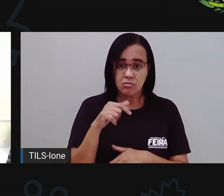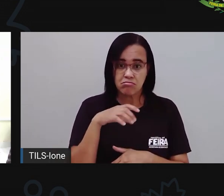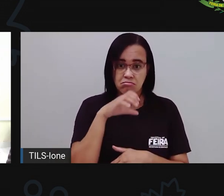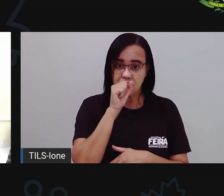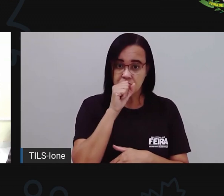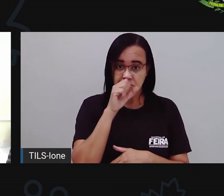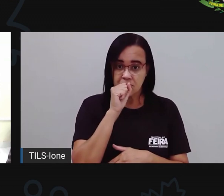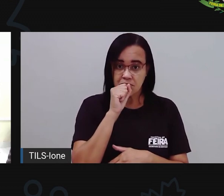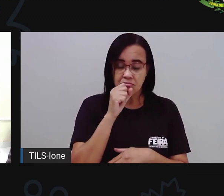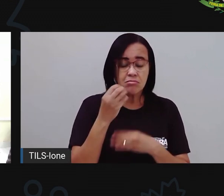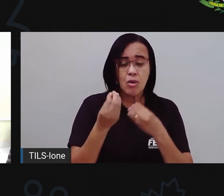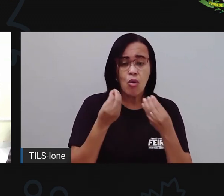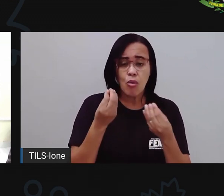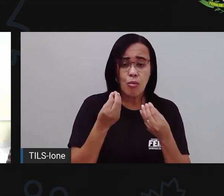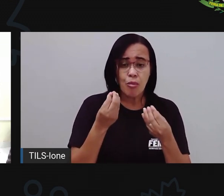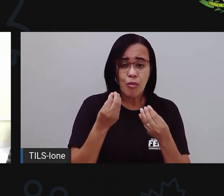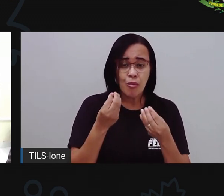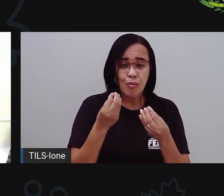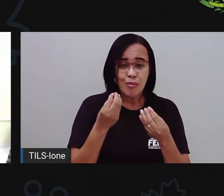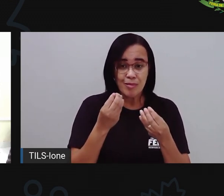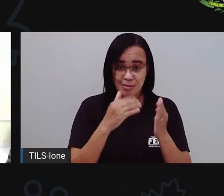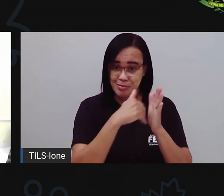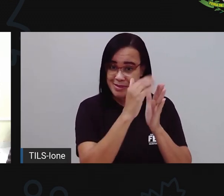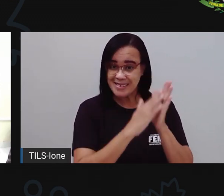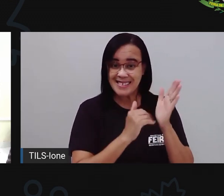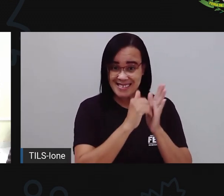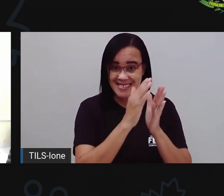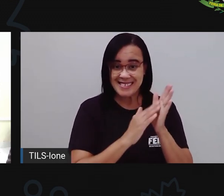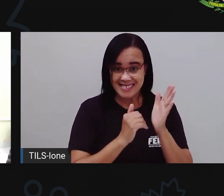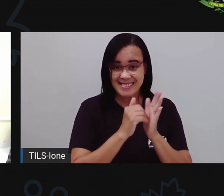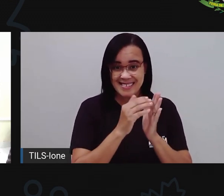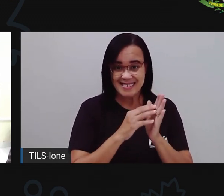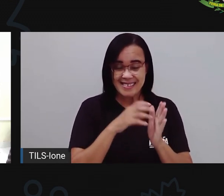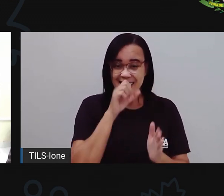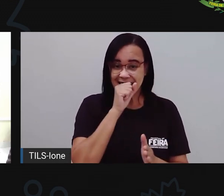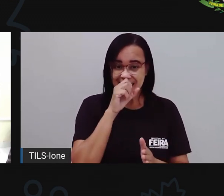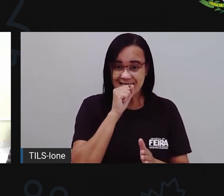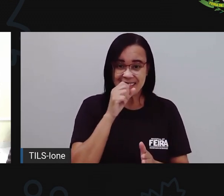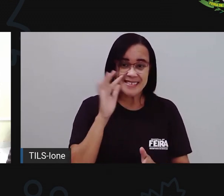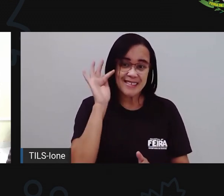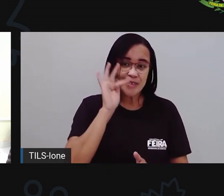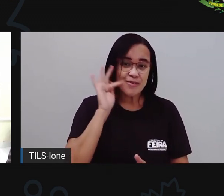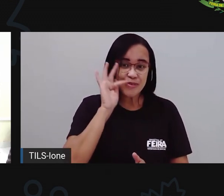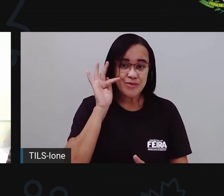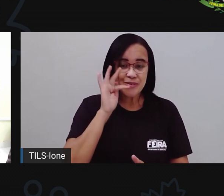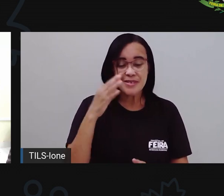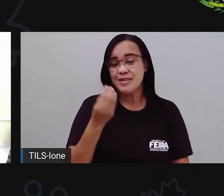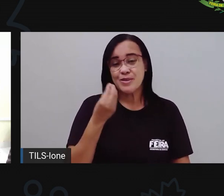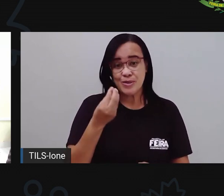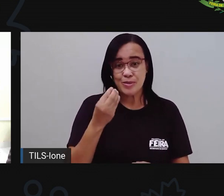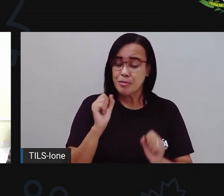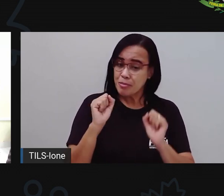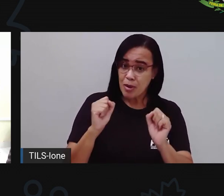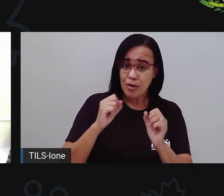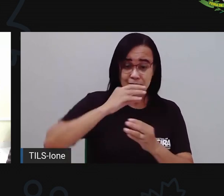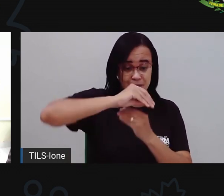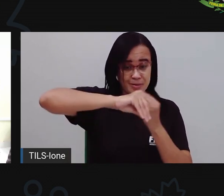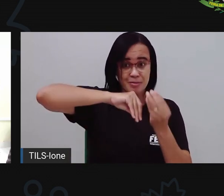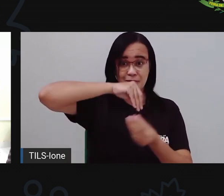e agora como é que eu vou pintar o pé de laranja, as laranjinhas que estão lá no pé? Você faz o quê? A misturinha do